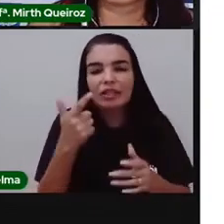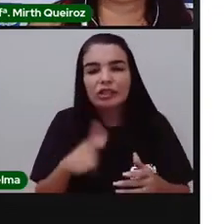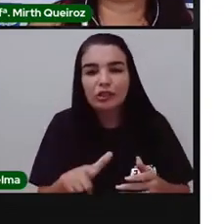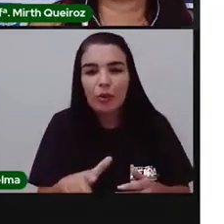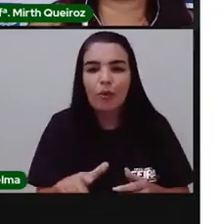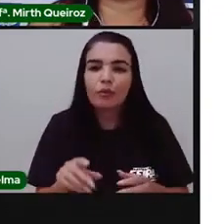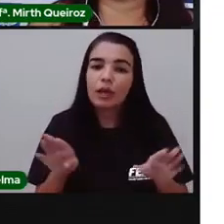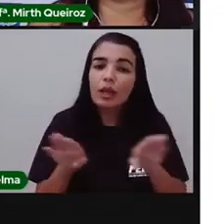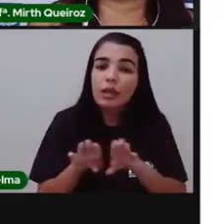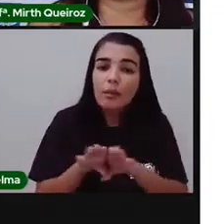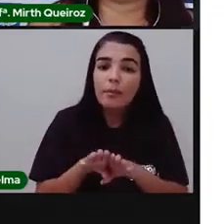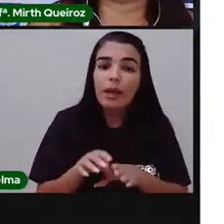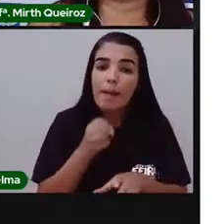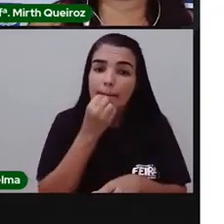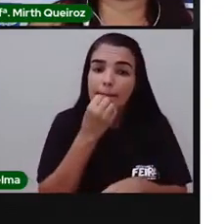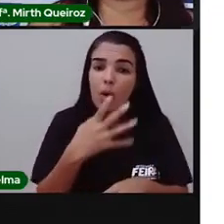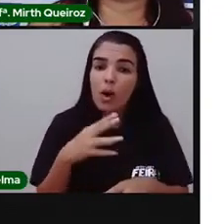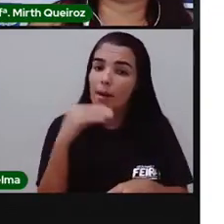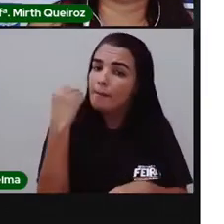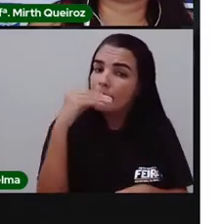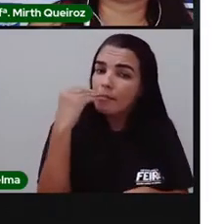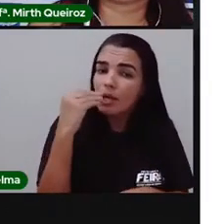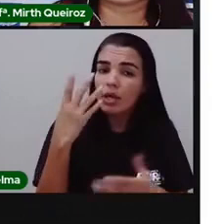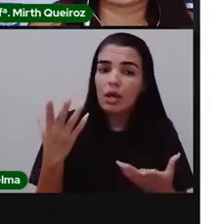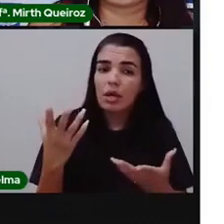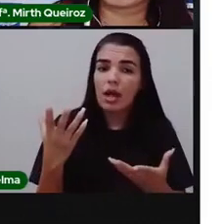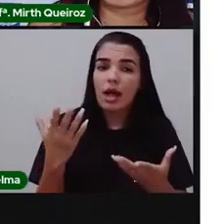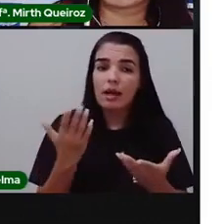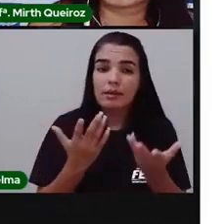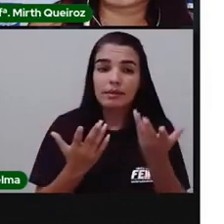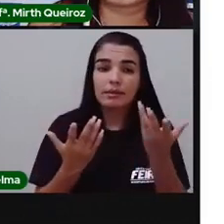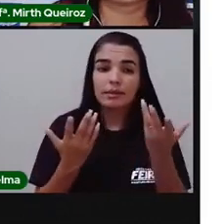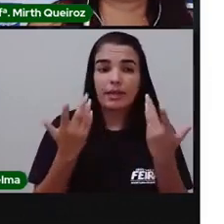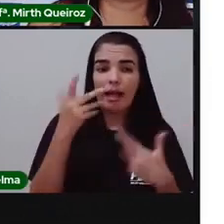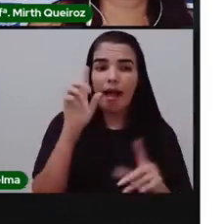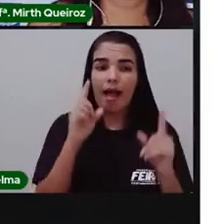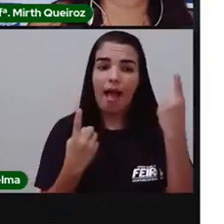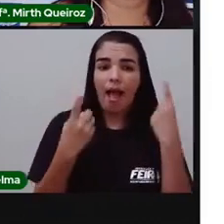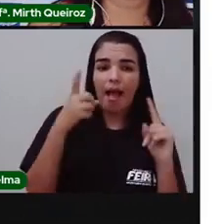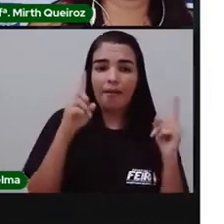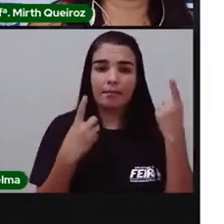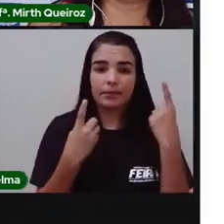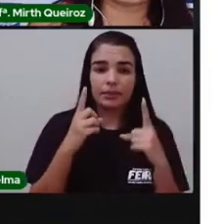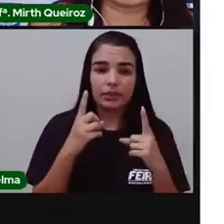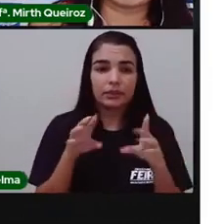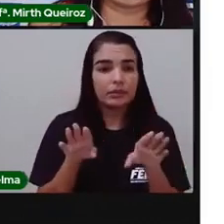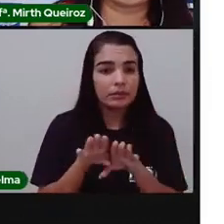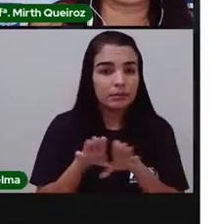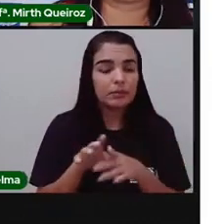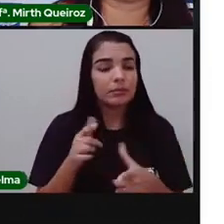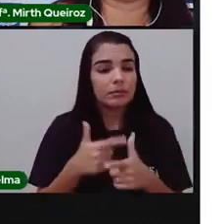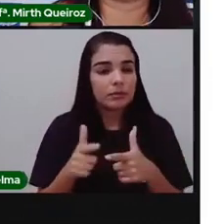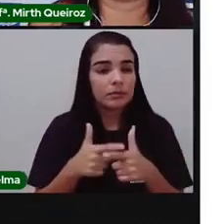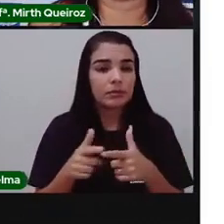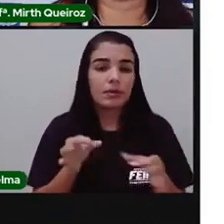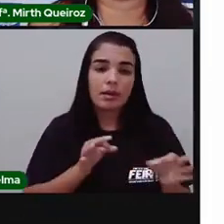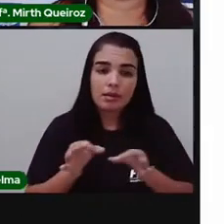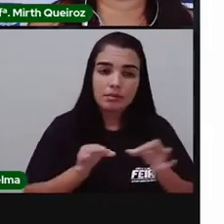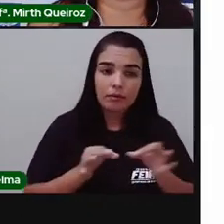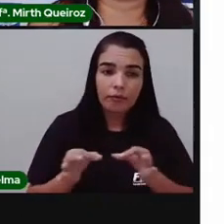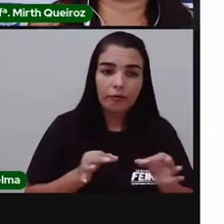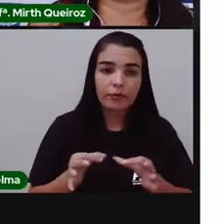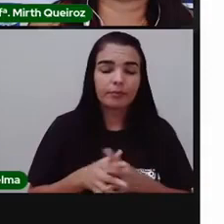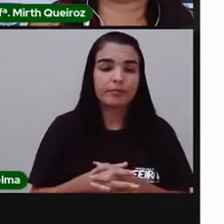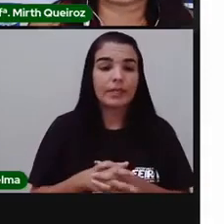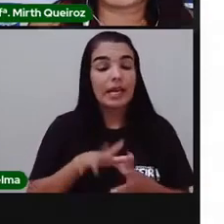aprimoram suas habilidades para resolver problemas. Caso vocês não tenham recebido dos